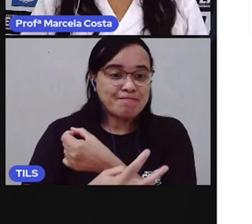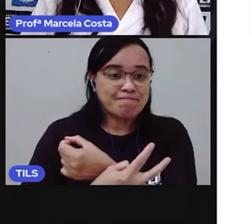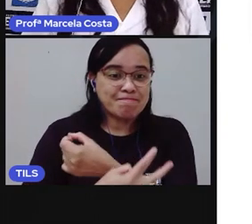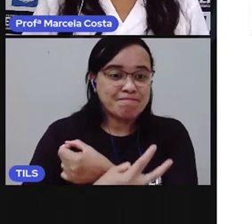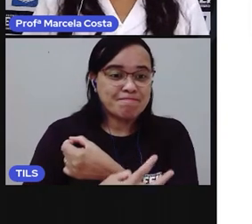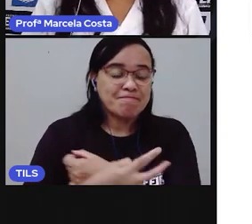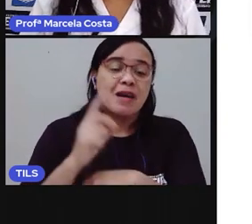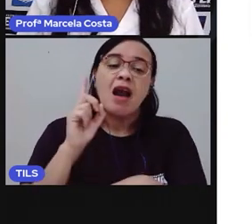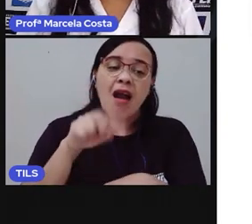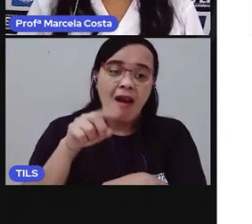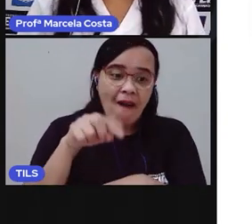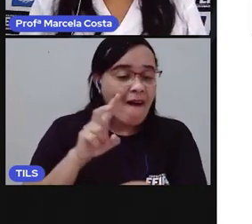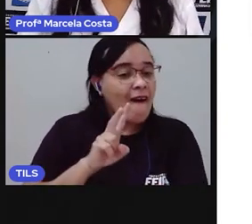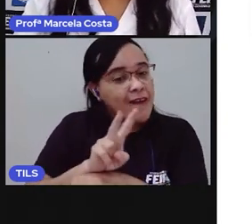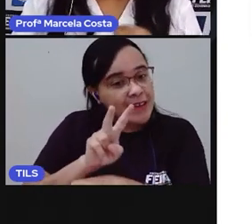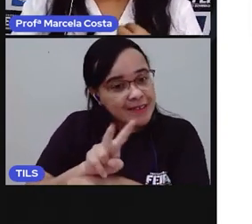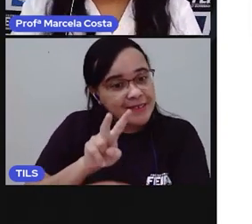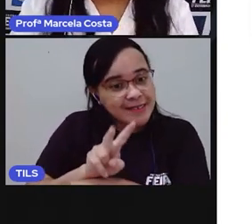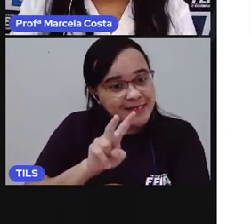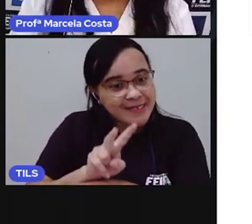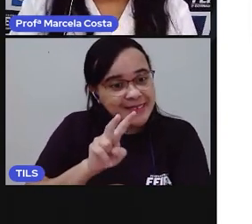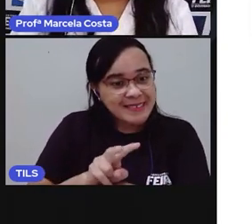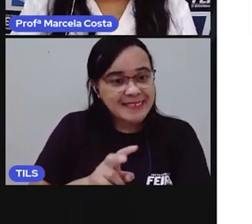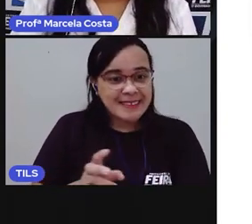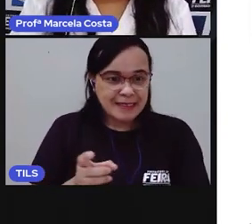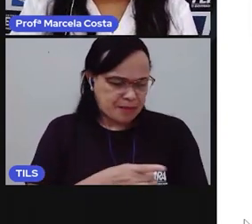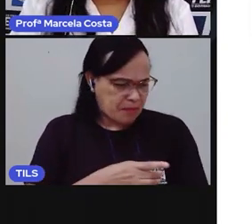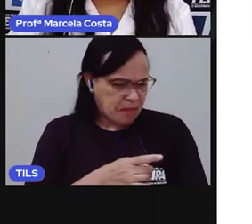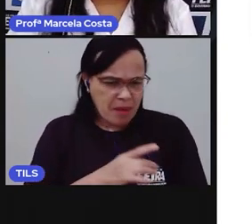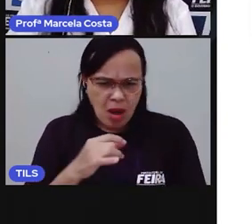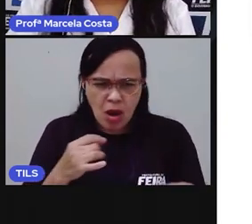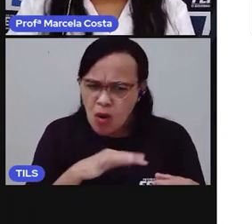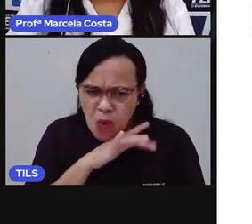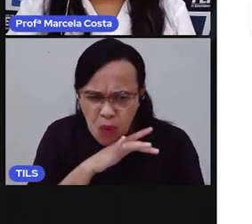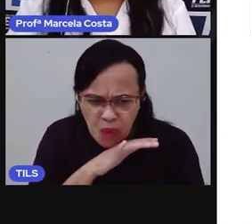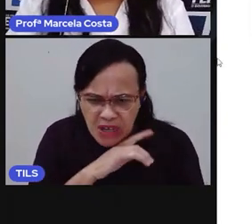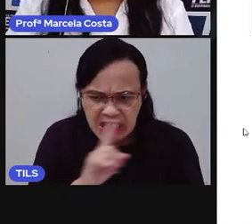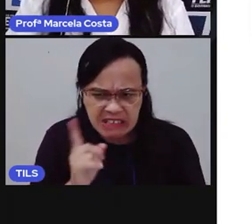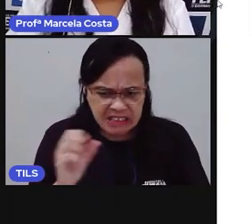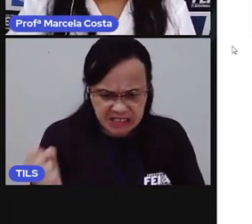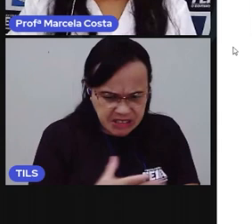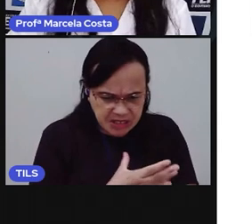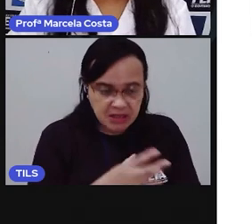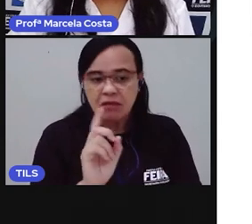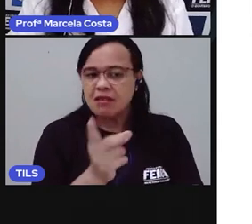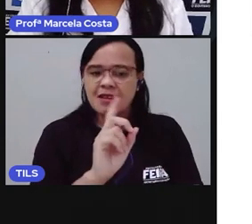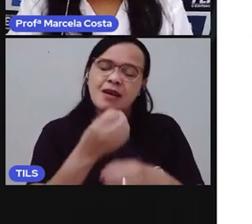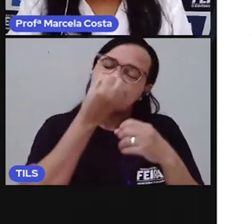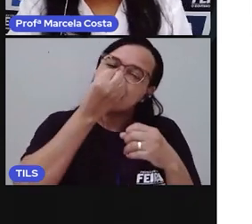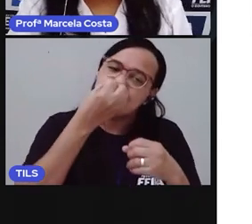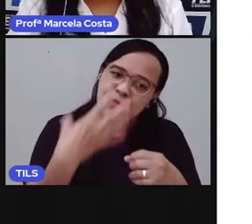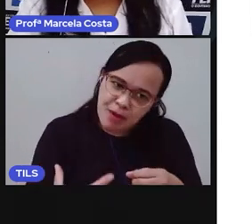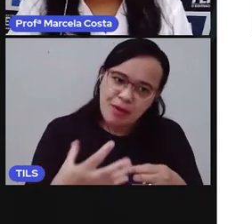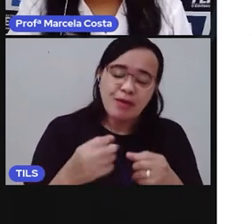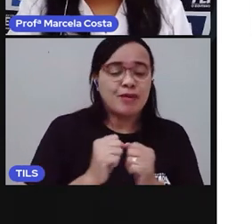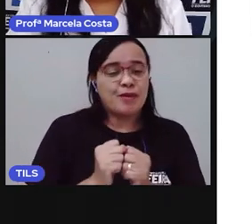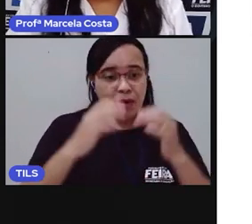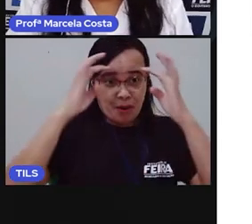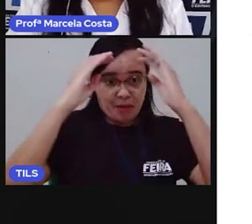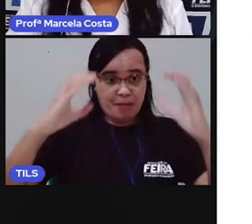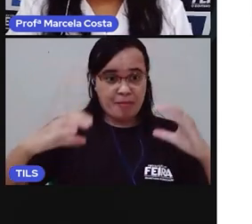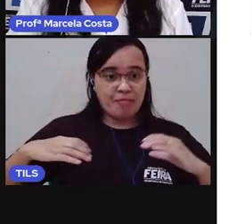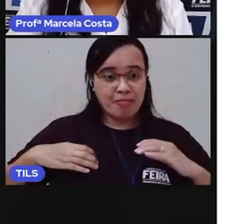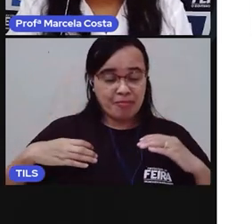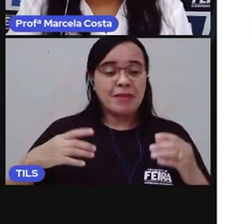Então, a gente percebe que não é um sentimento comum, não é uma emoção comum. Ela deve ser respeitada